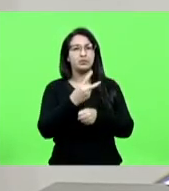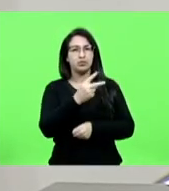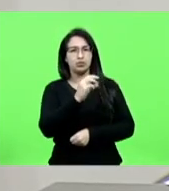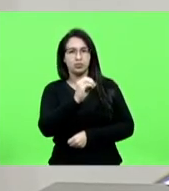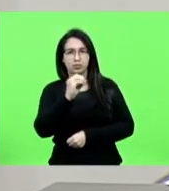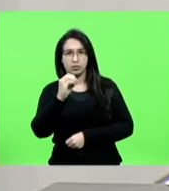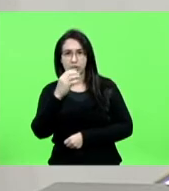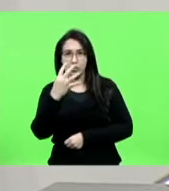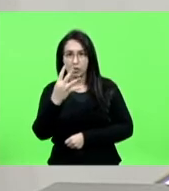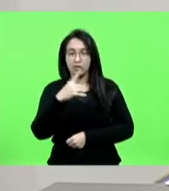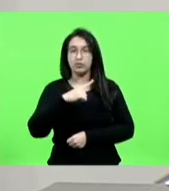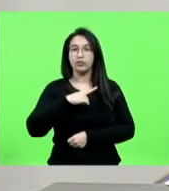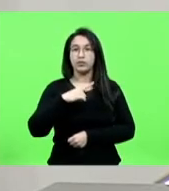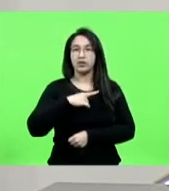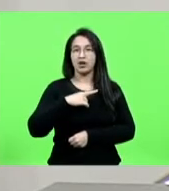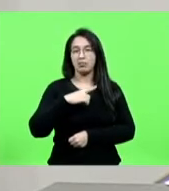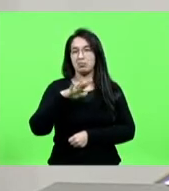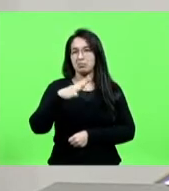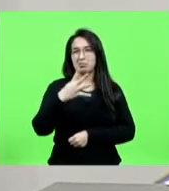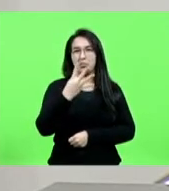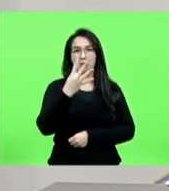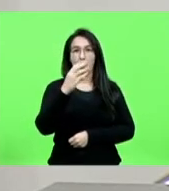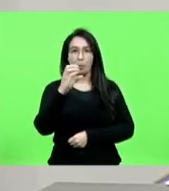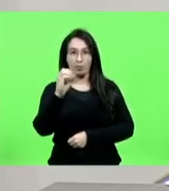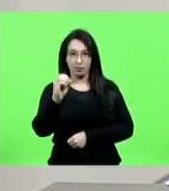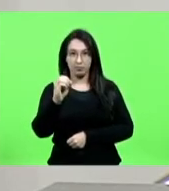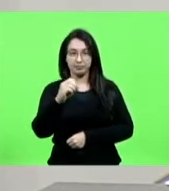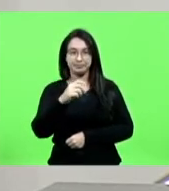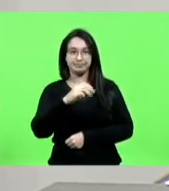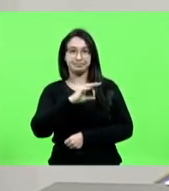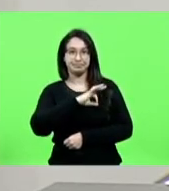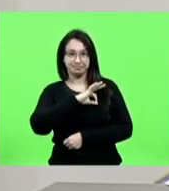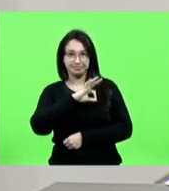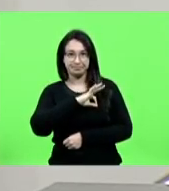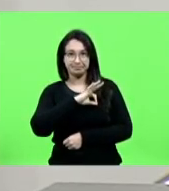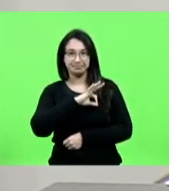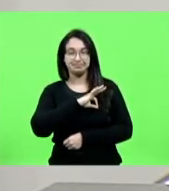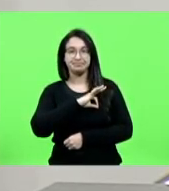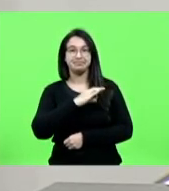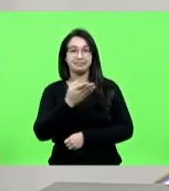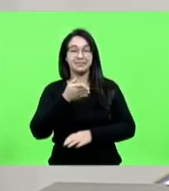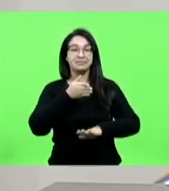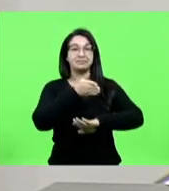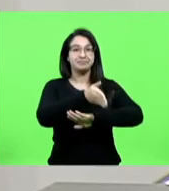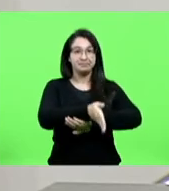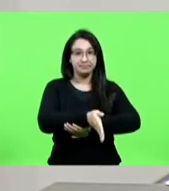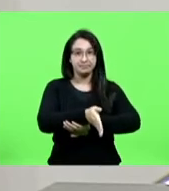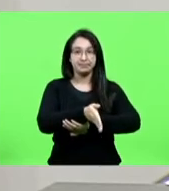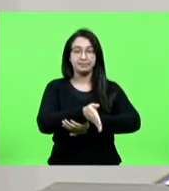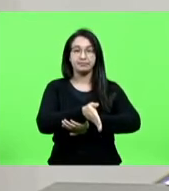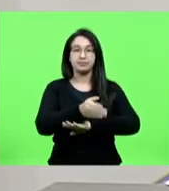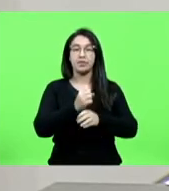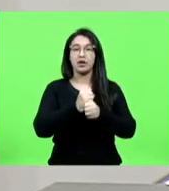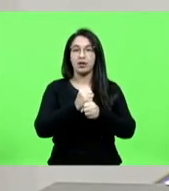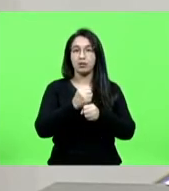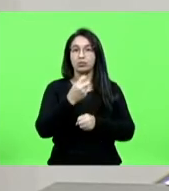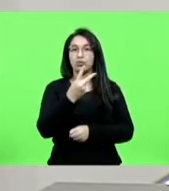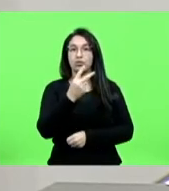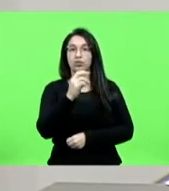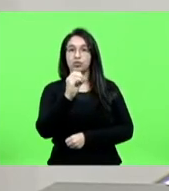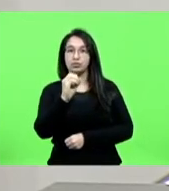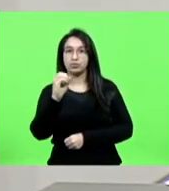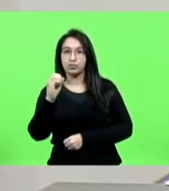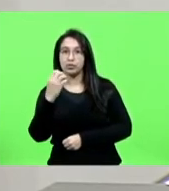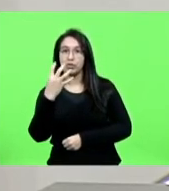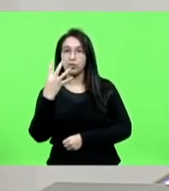40 policiais que ingressaram em 2004 e que